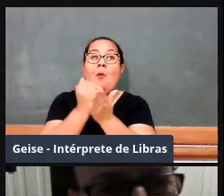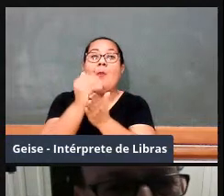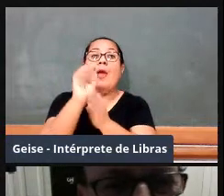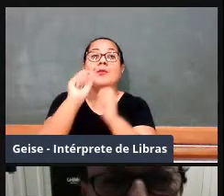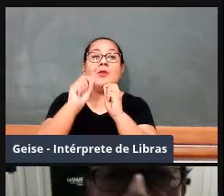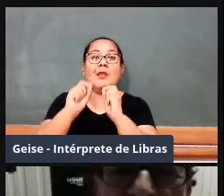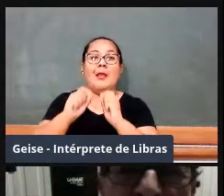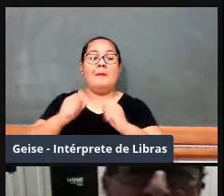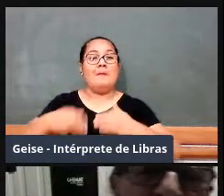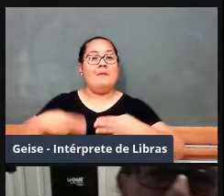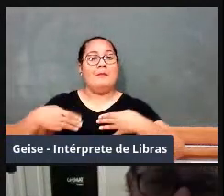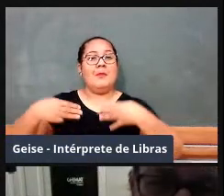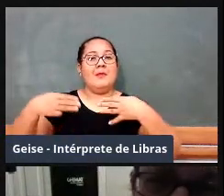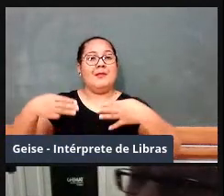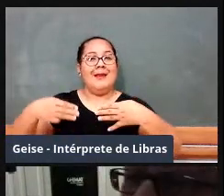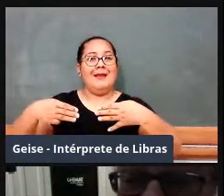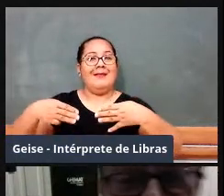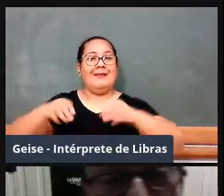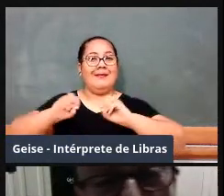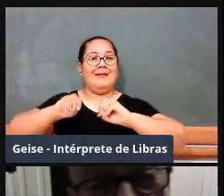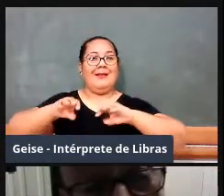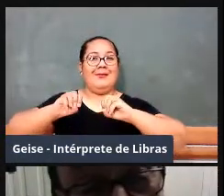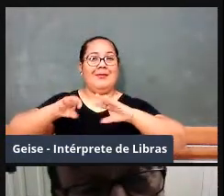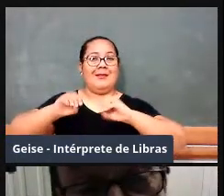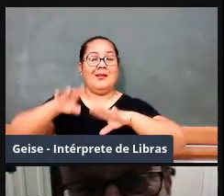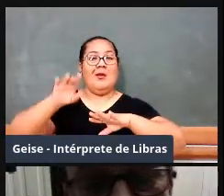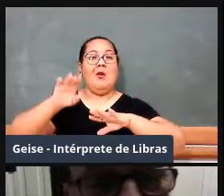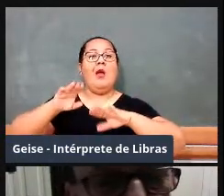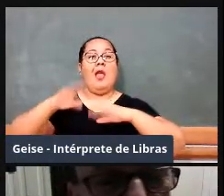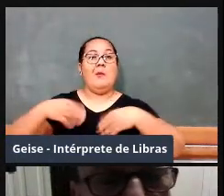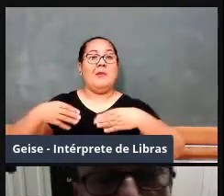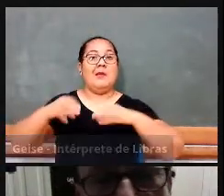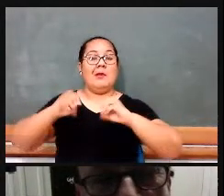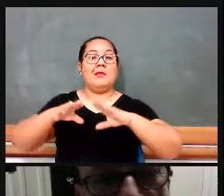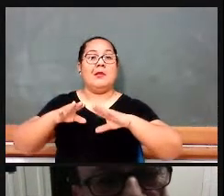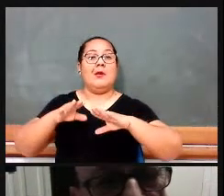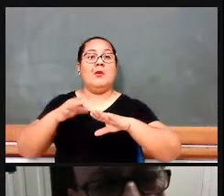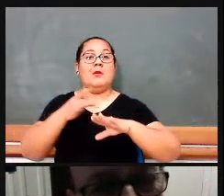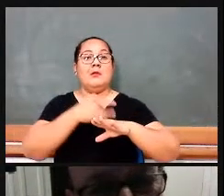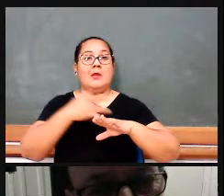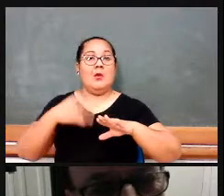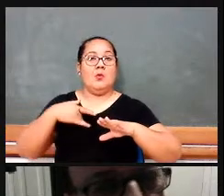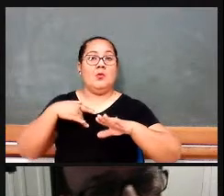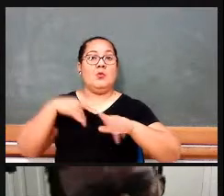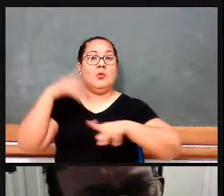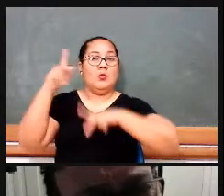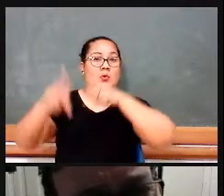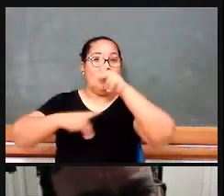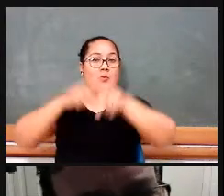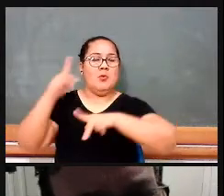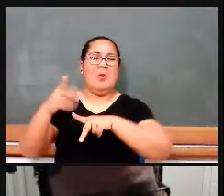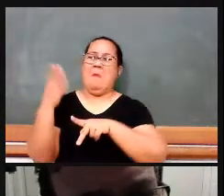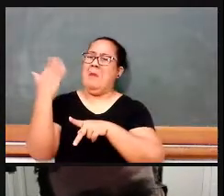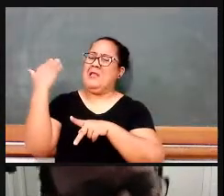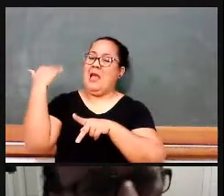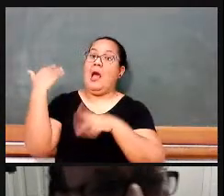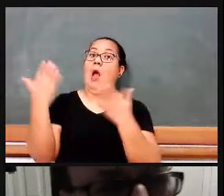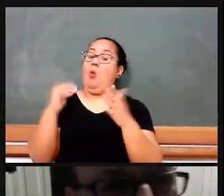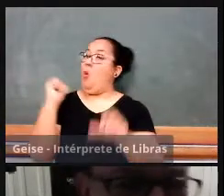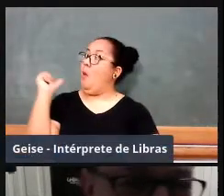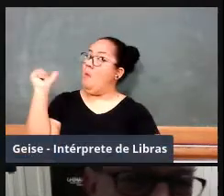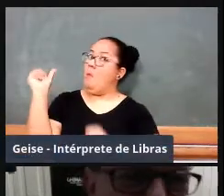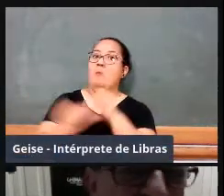que naquele tempo era o Ministério da Educação e Saúde Pública, era o nome que se dava aí, mas o MEC é